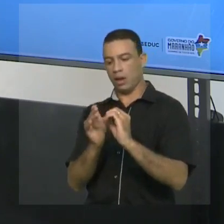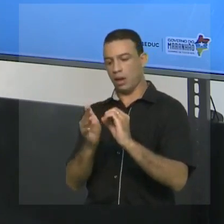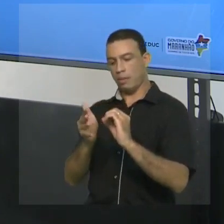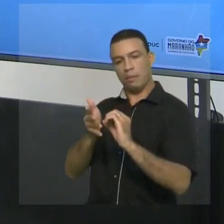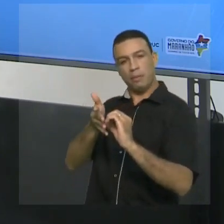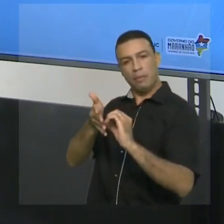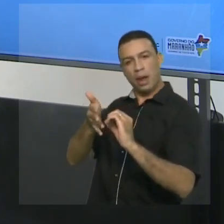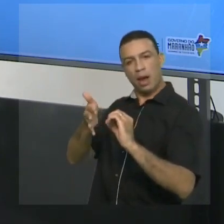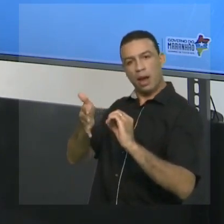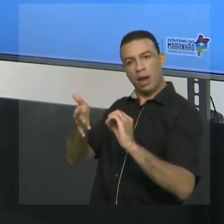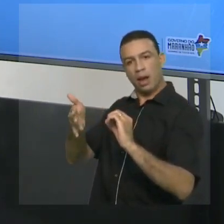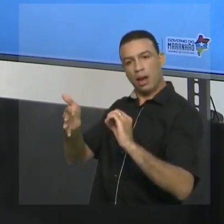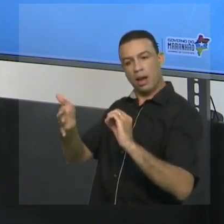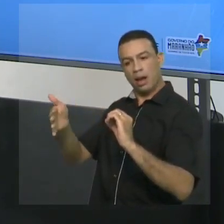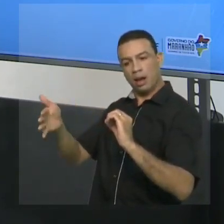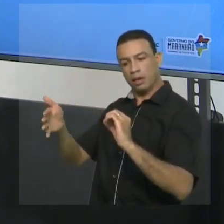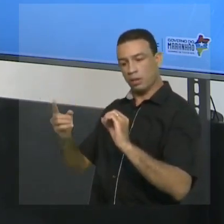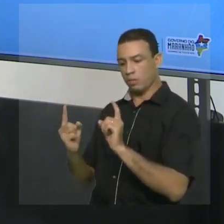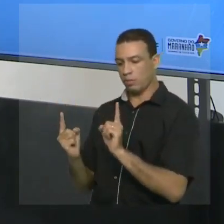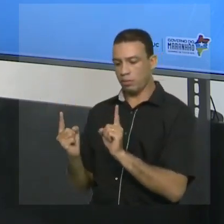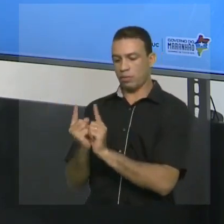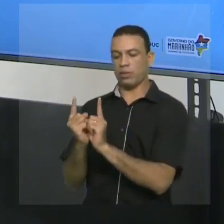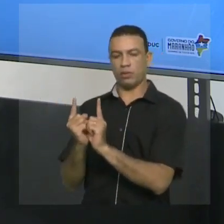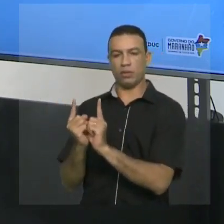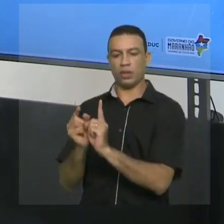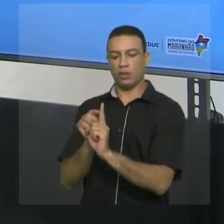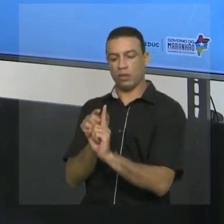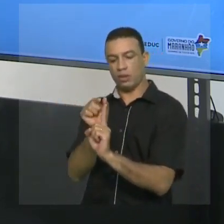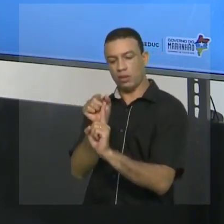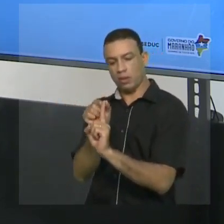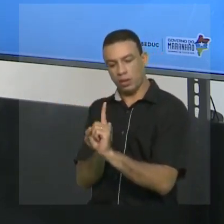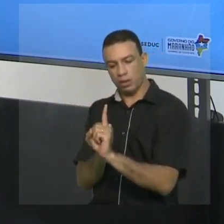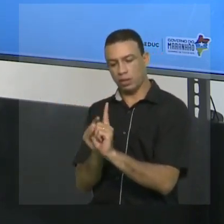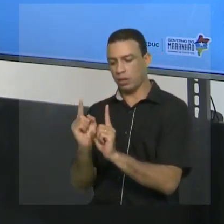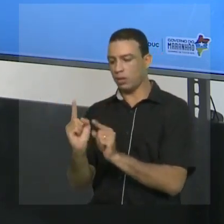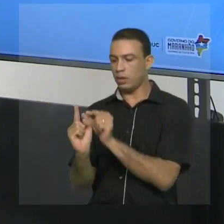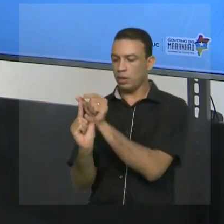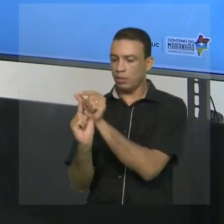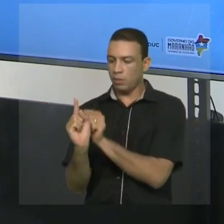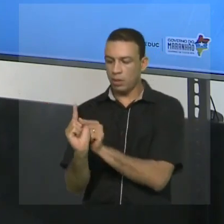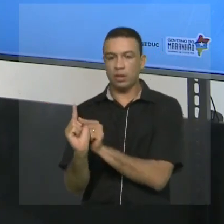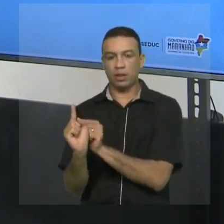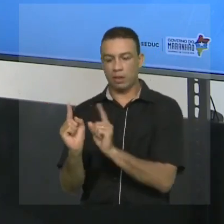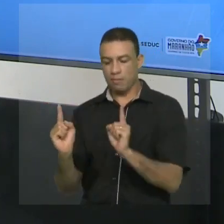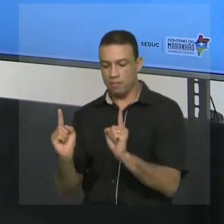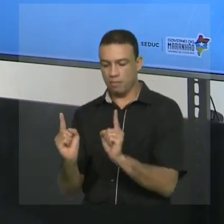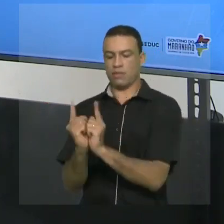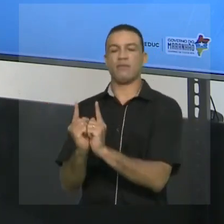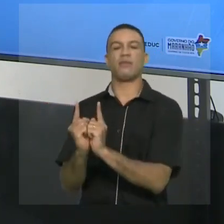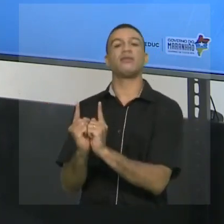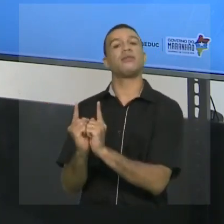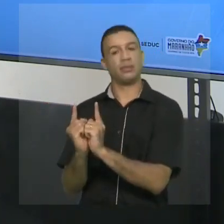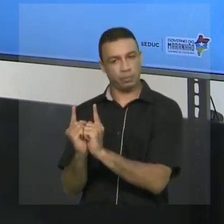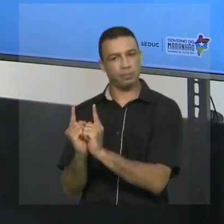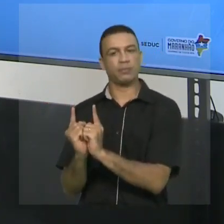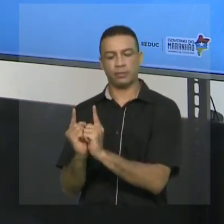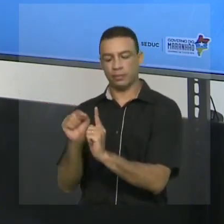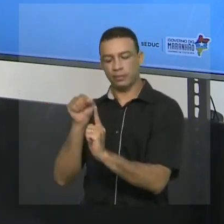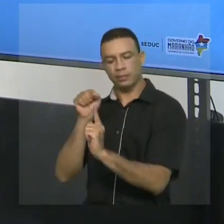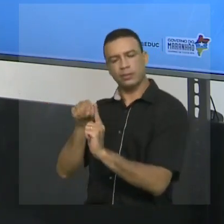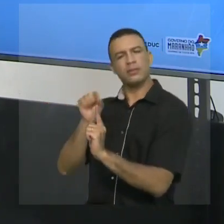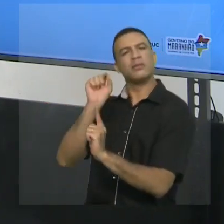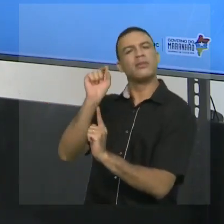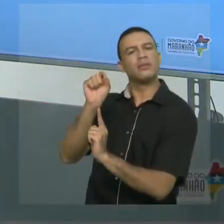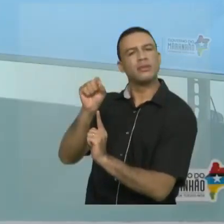módulo por duas barras. Essas duas barras representam módulo. E o que é módulo?